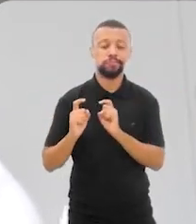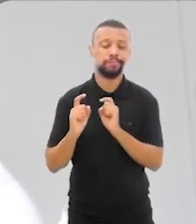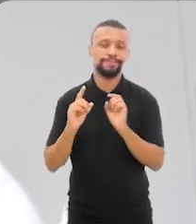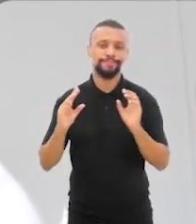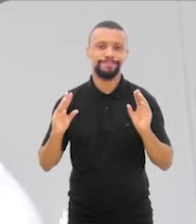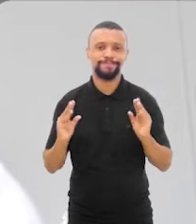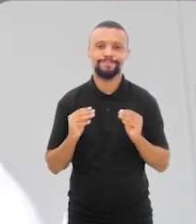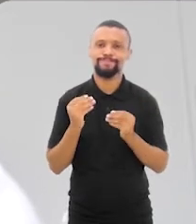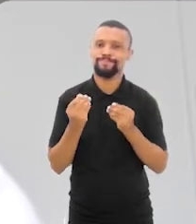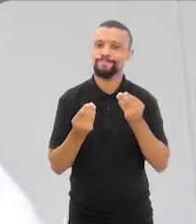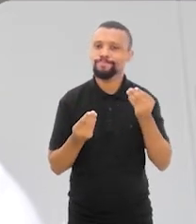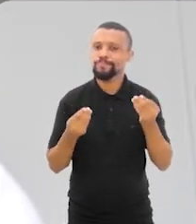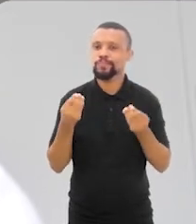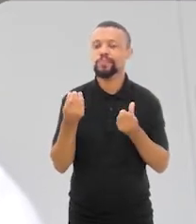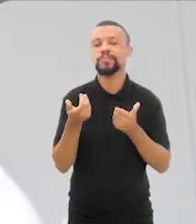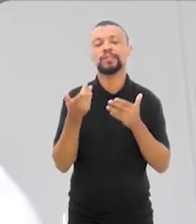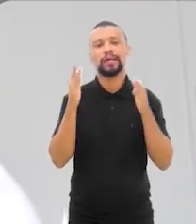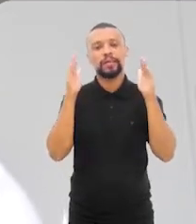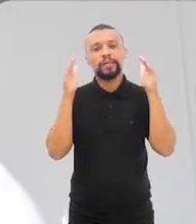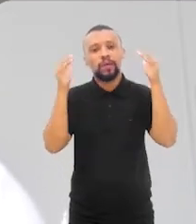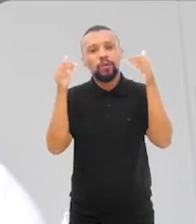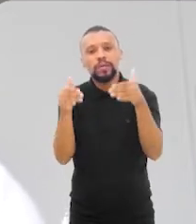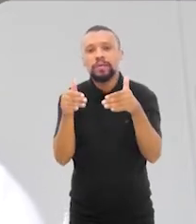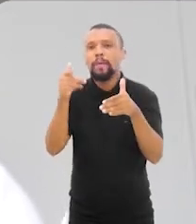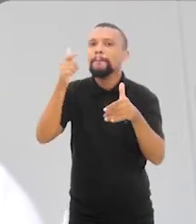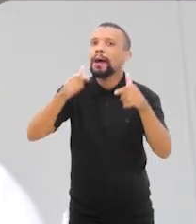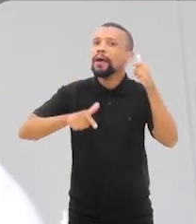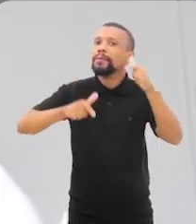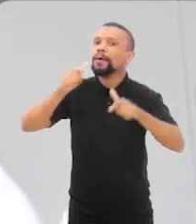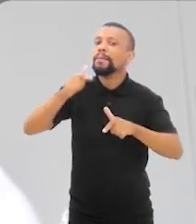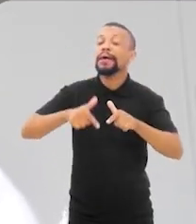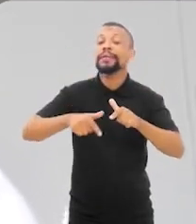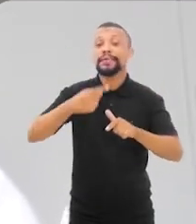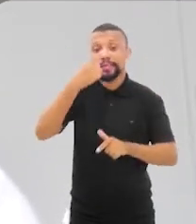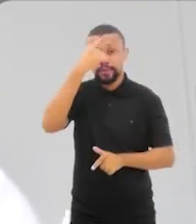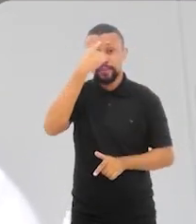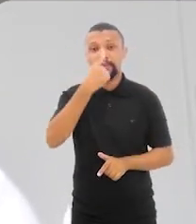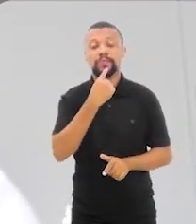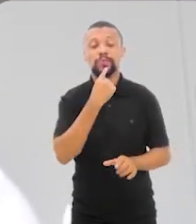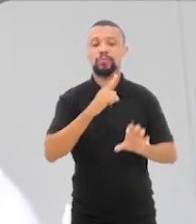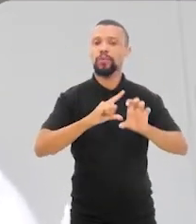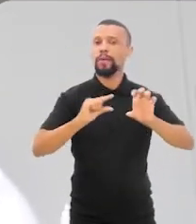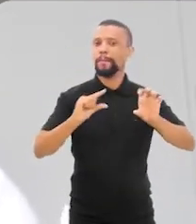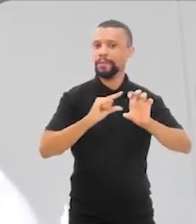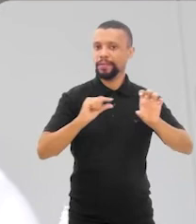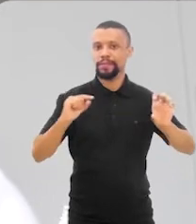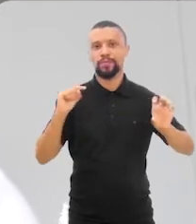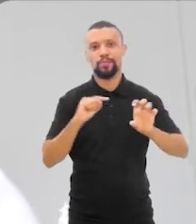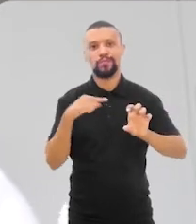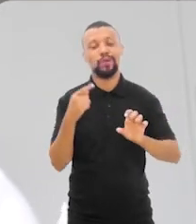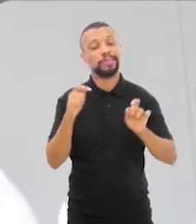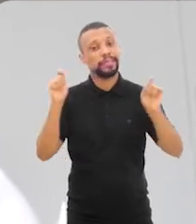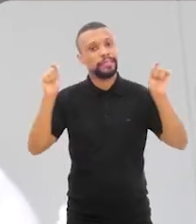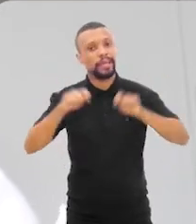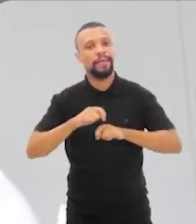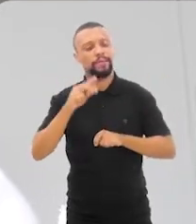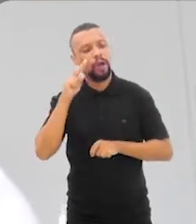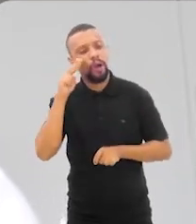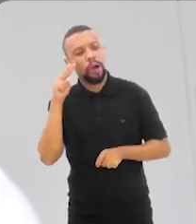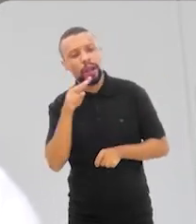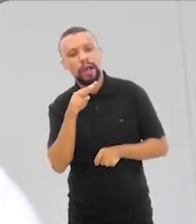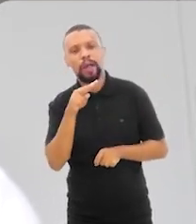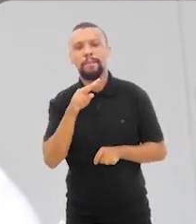se concentrando mais na figura do empreendedor, mas que a gente